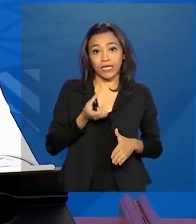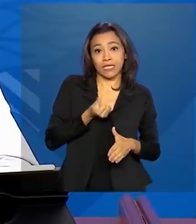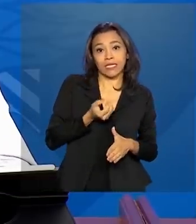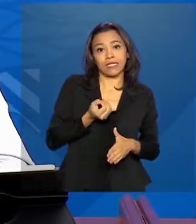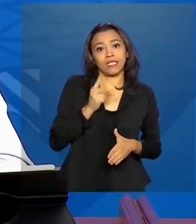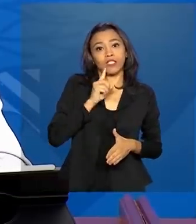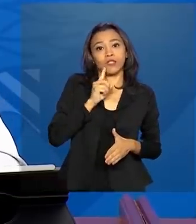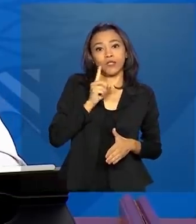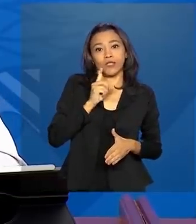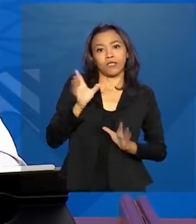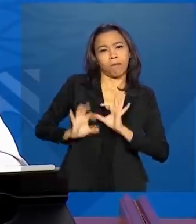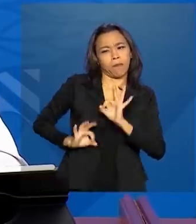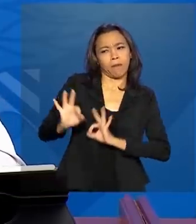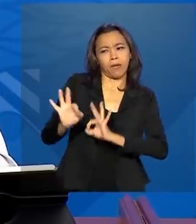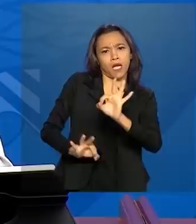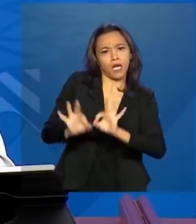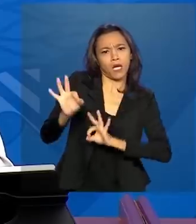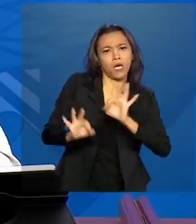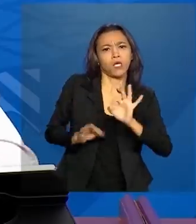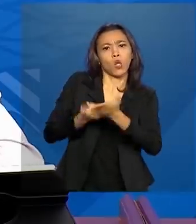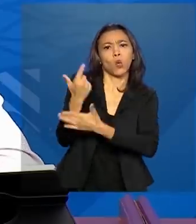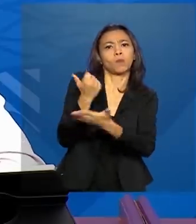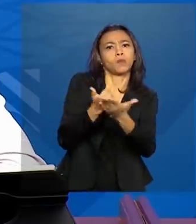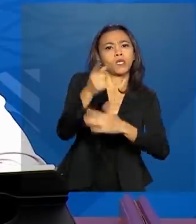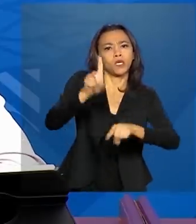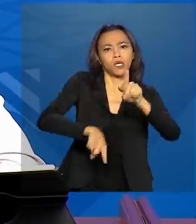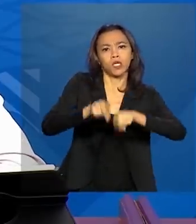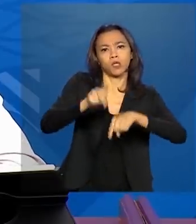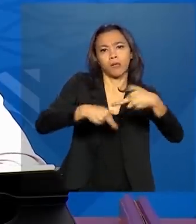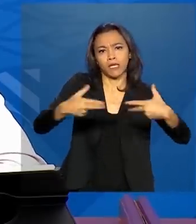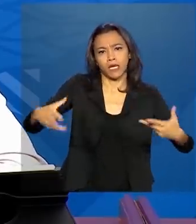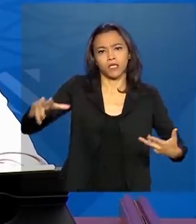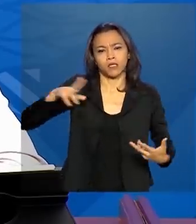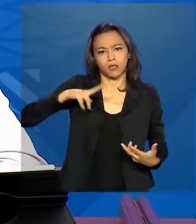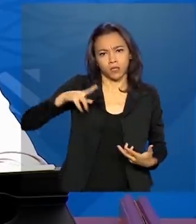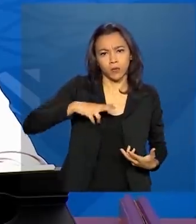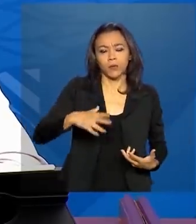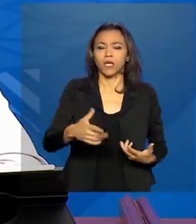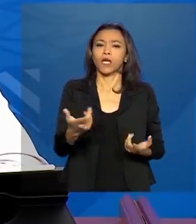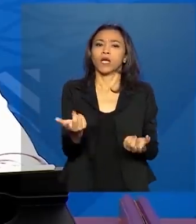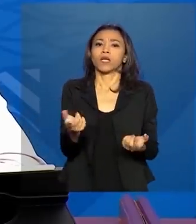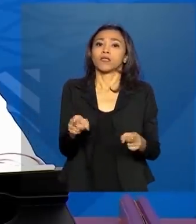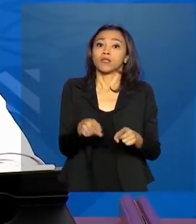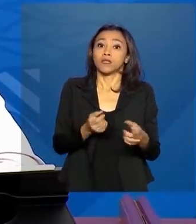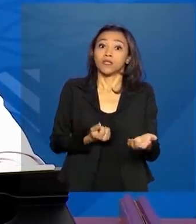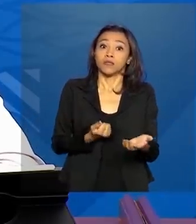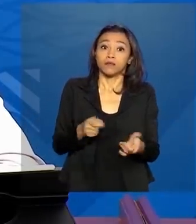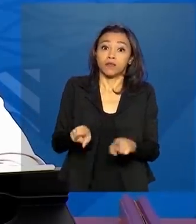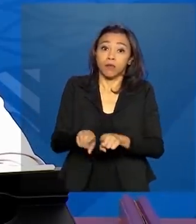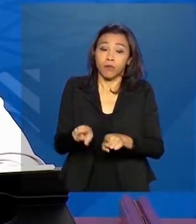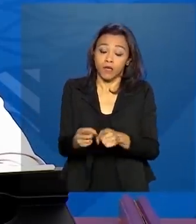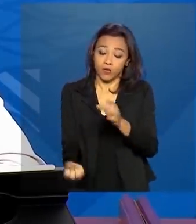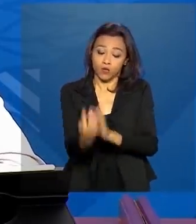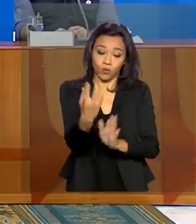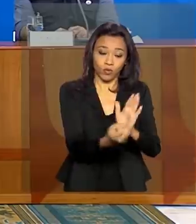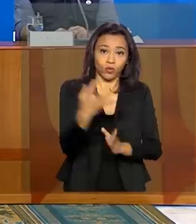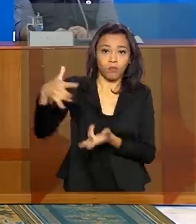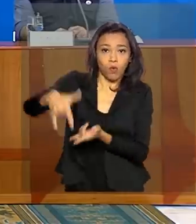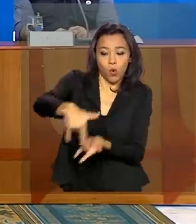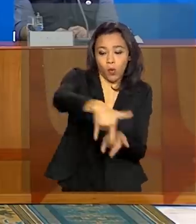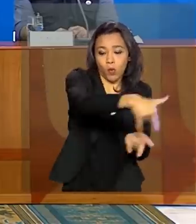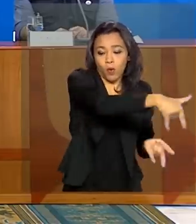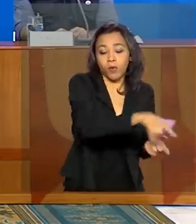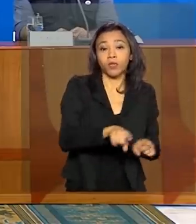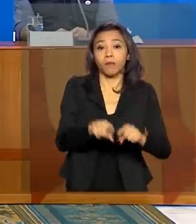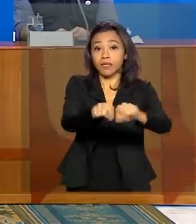preparando, né, com a aquisição de equipamentos de proteção individual, com a criação de novos leitos, com instalação de leitos de UTI. O